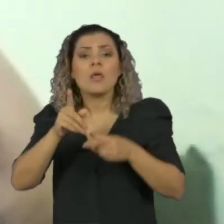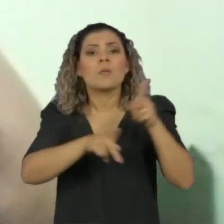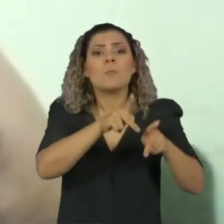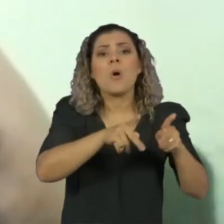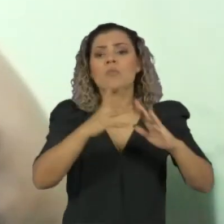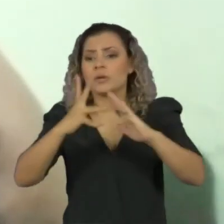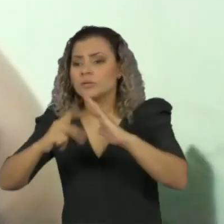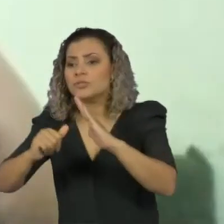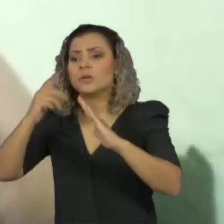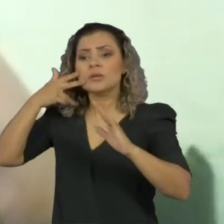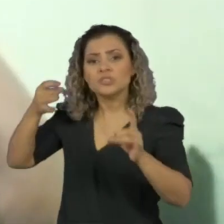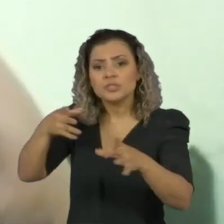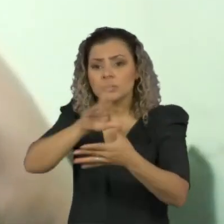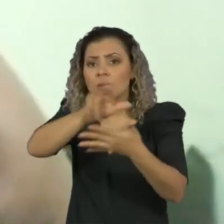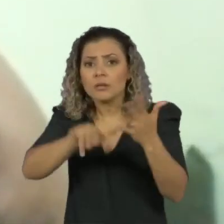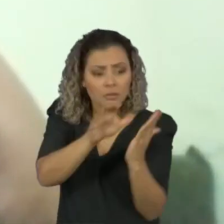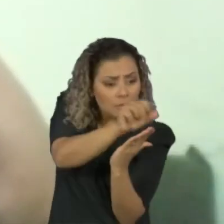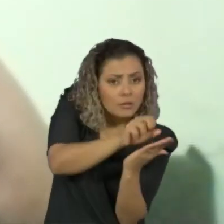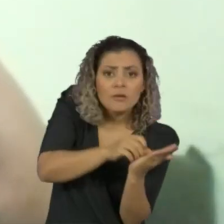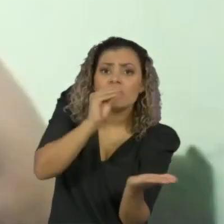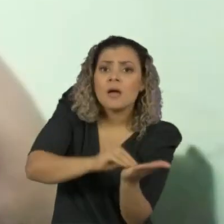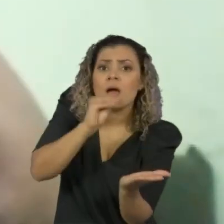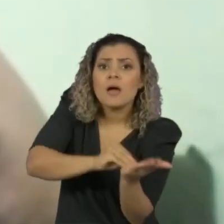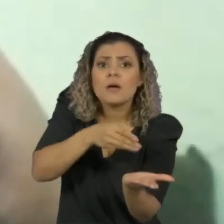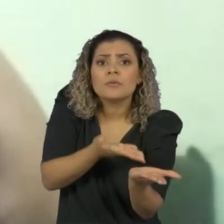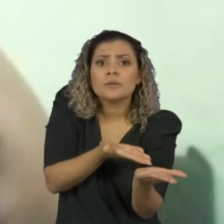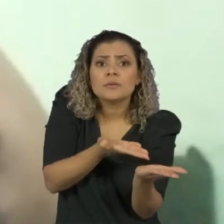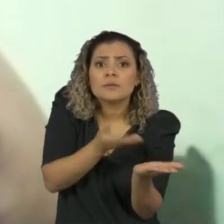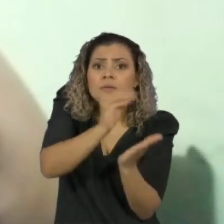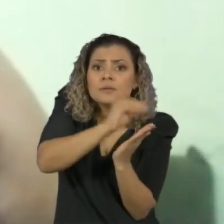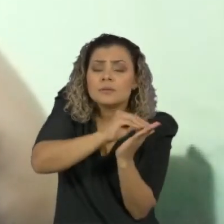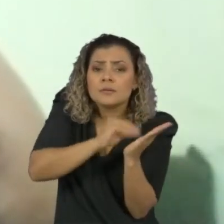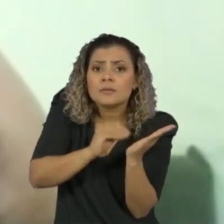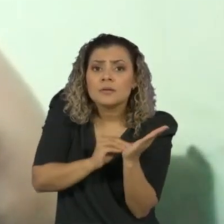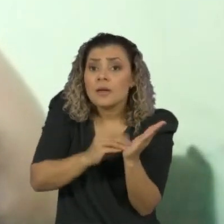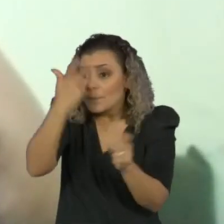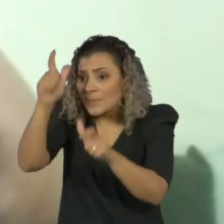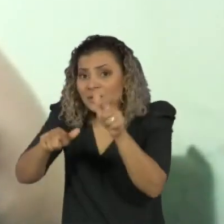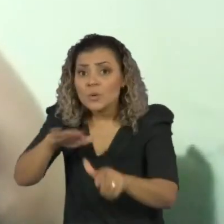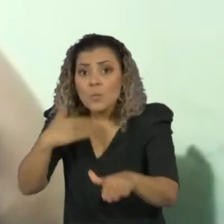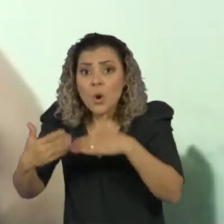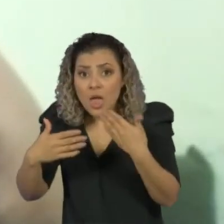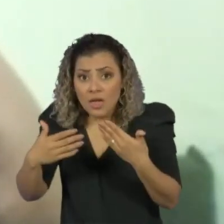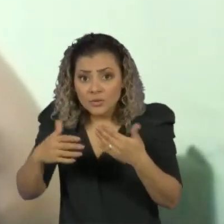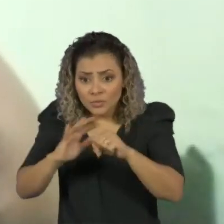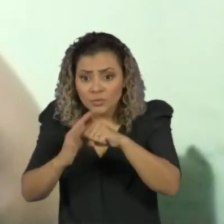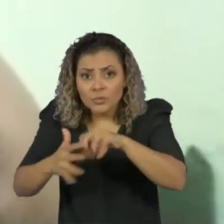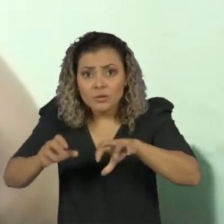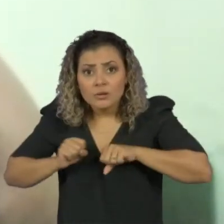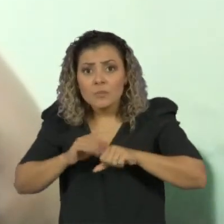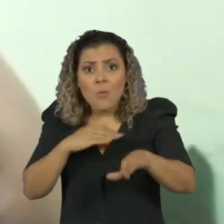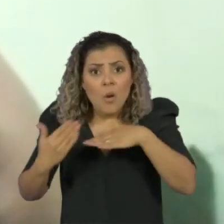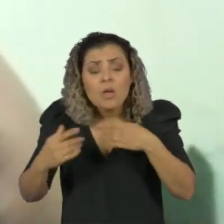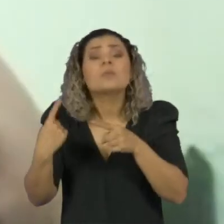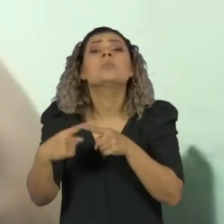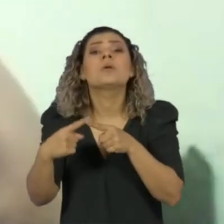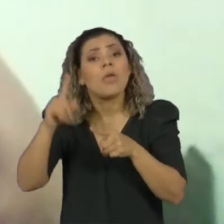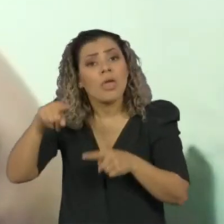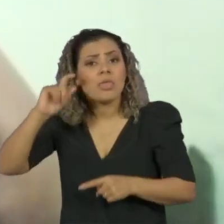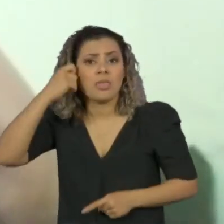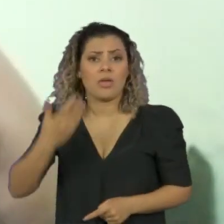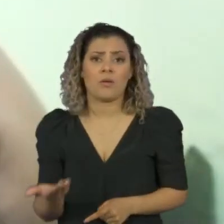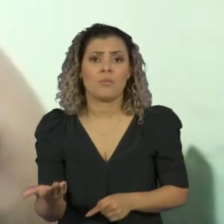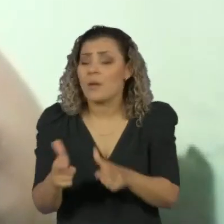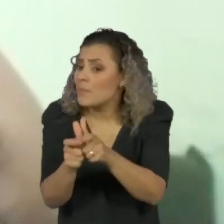Eles omitem que a maioria das pessoas que estão morrendo com o Covid são pessoas negras. E no caso dos quilombolas, o monitoramento é